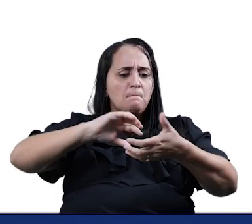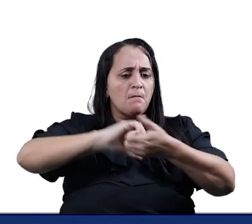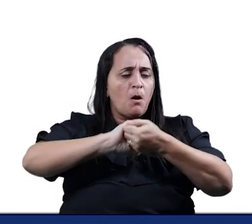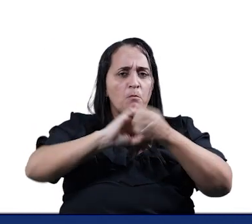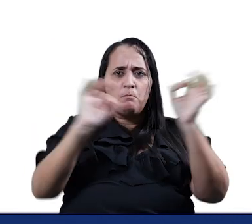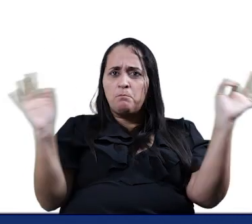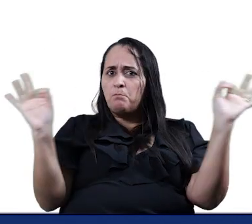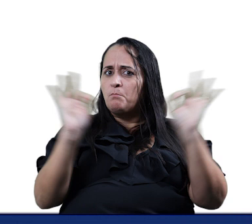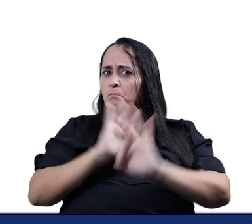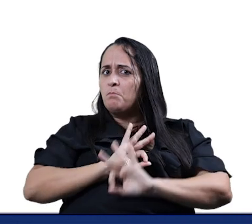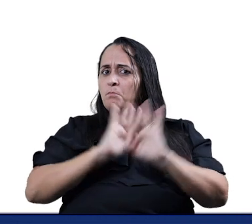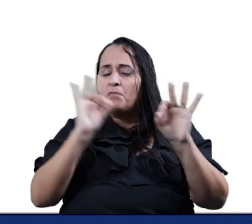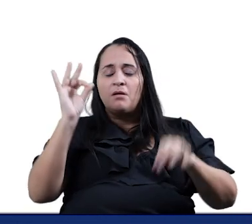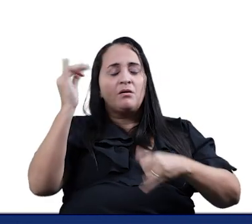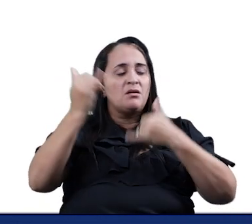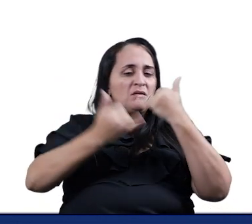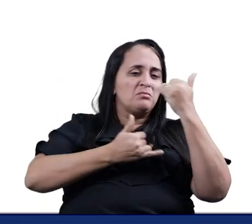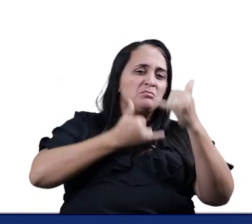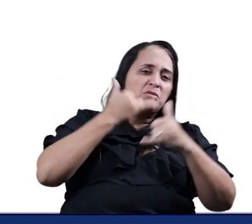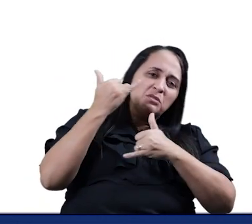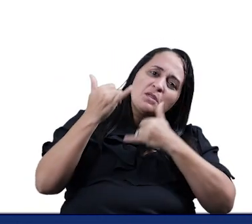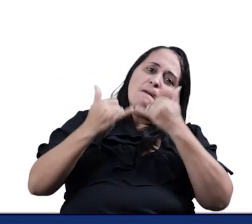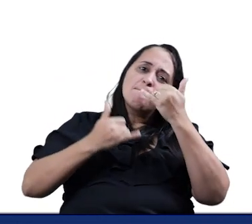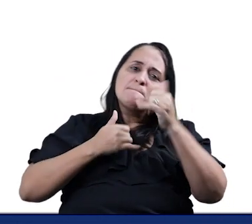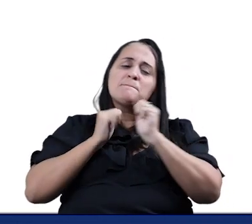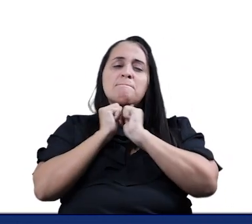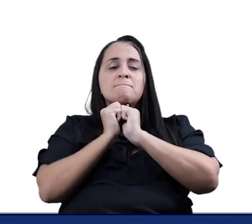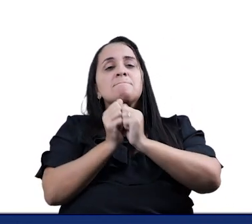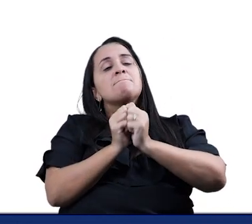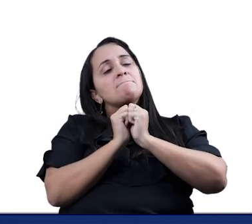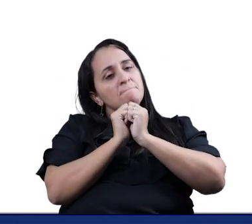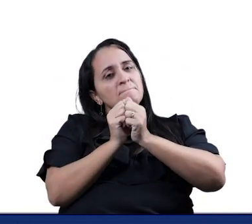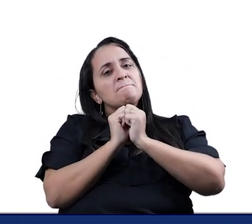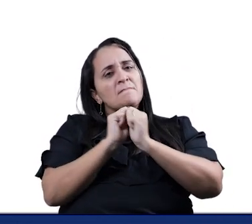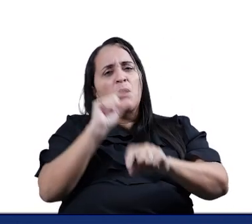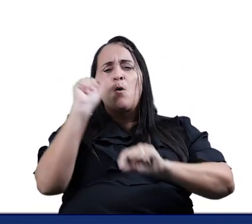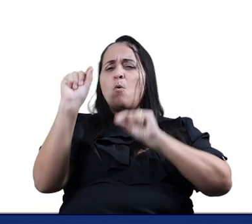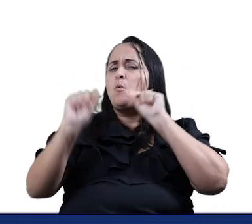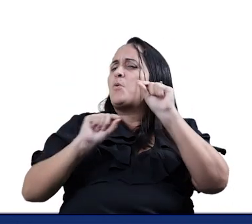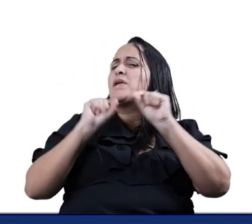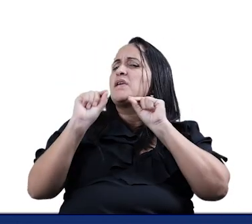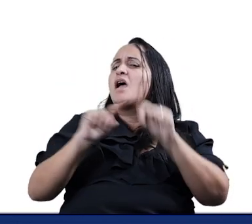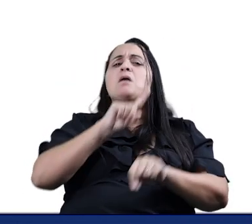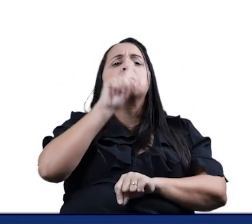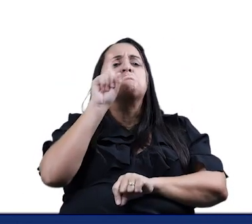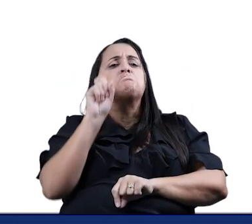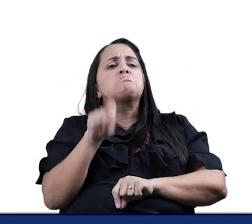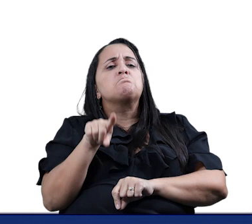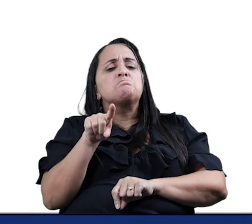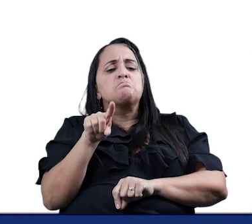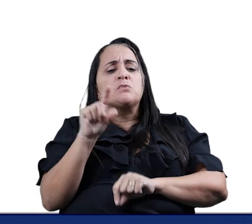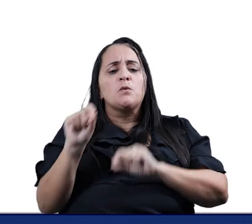a mão E na sua brincadeira É super companheira O que é o que é